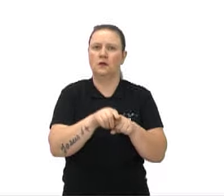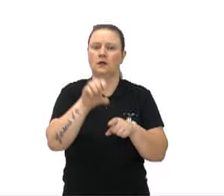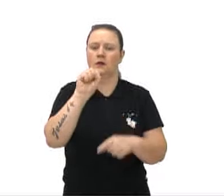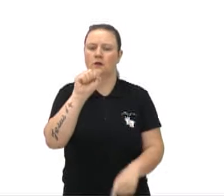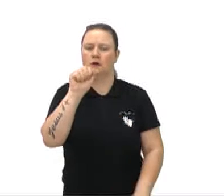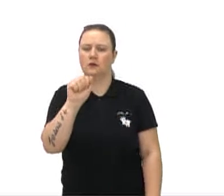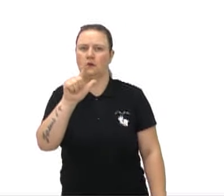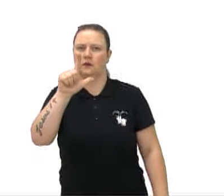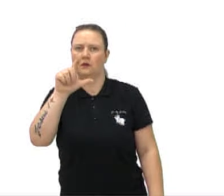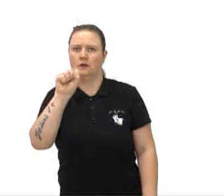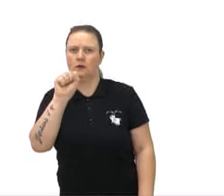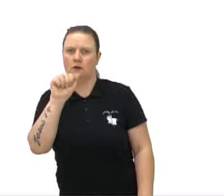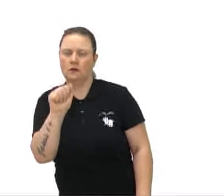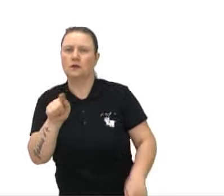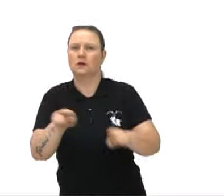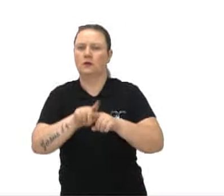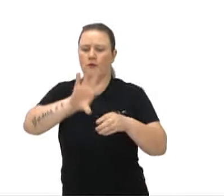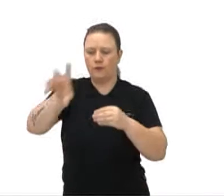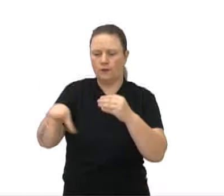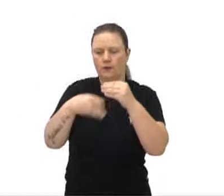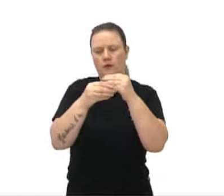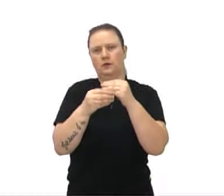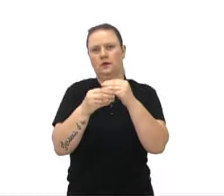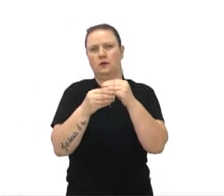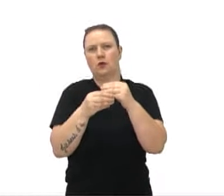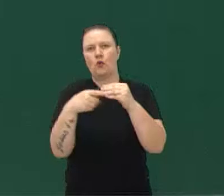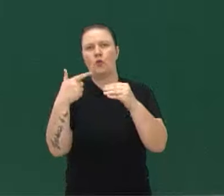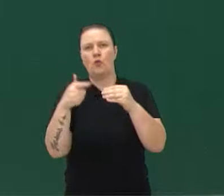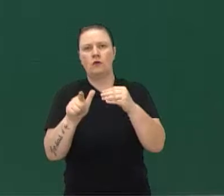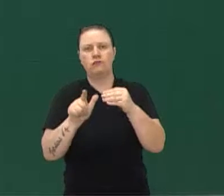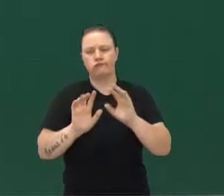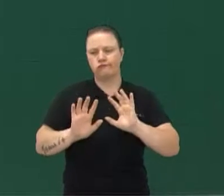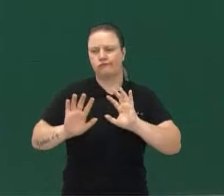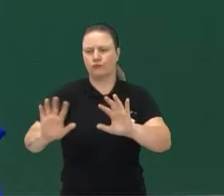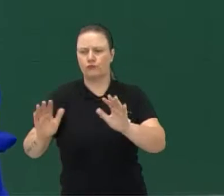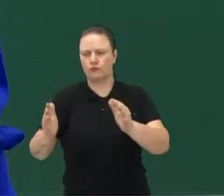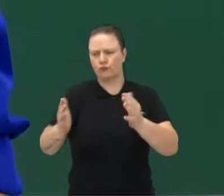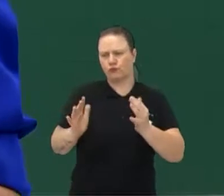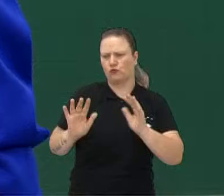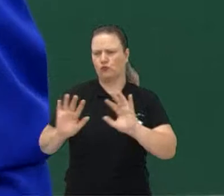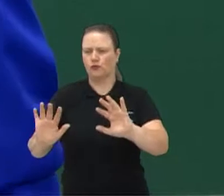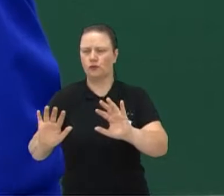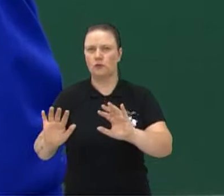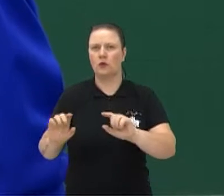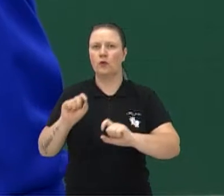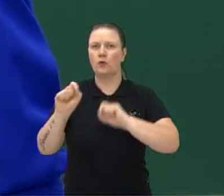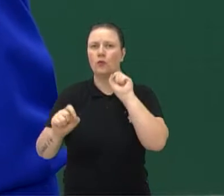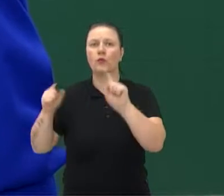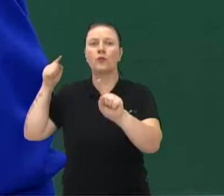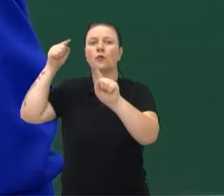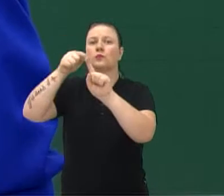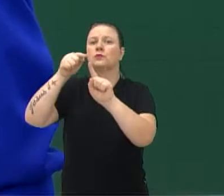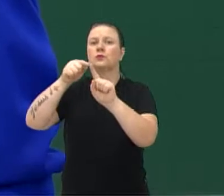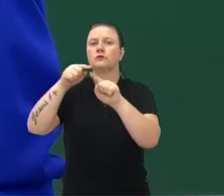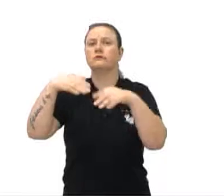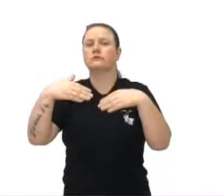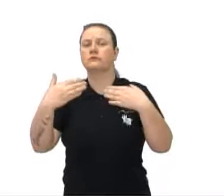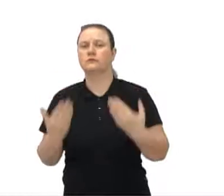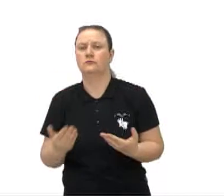E mais tarde, eles incluíram alguns empurrões nessa dança. Qual era o objetivo deles?